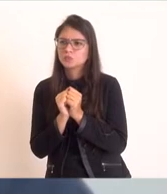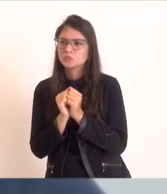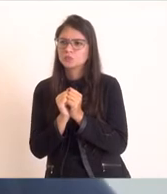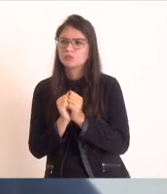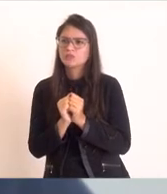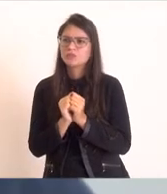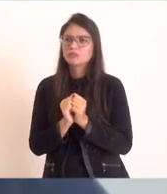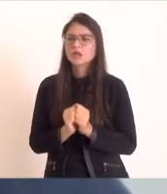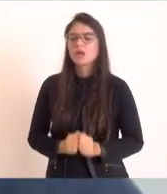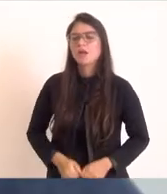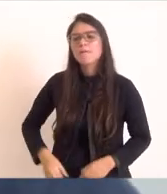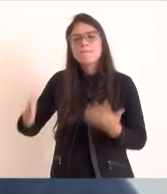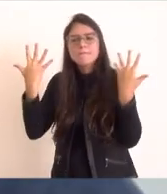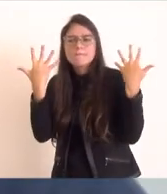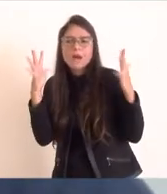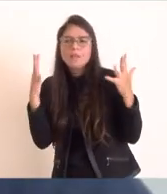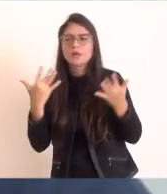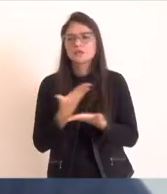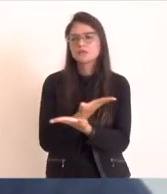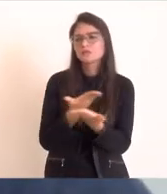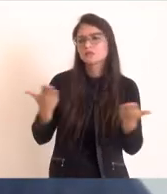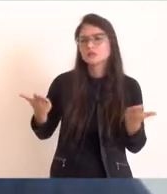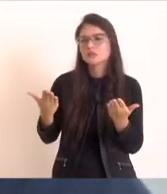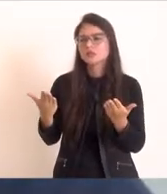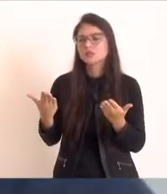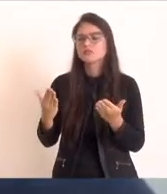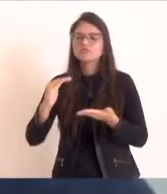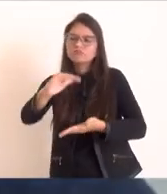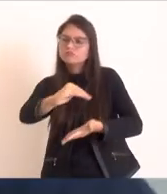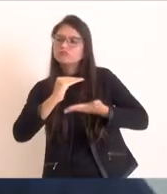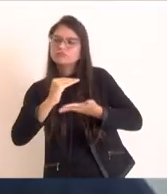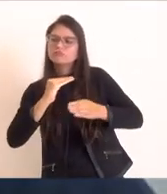Parabenizar a todos sobre a questão do Fundo Soberano